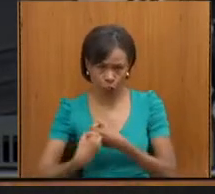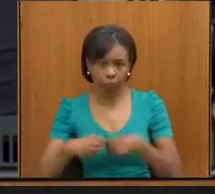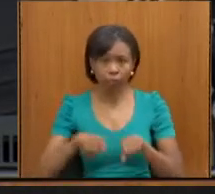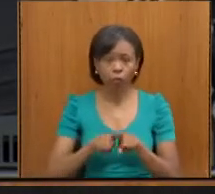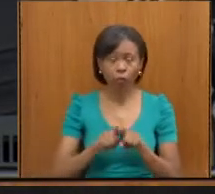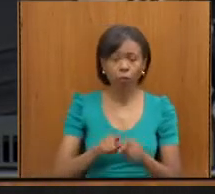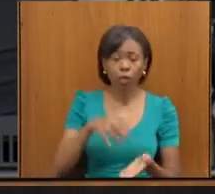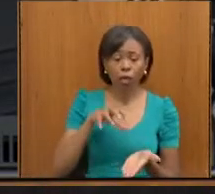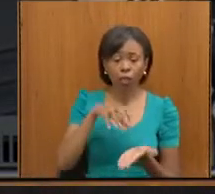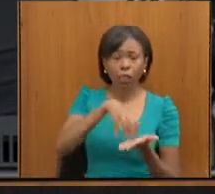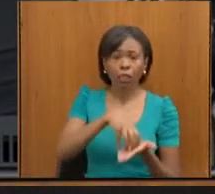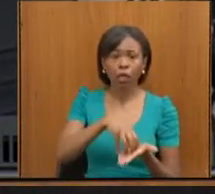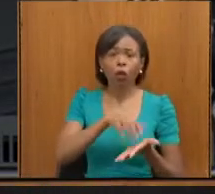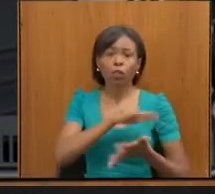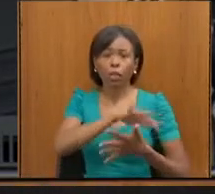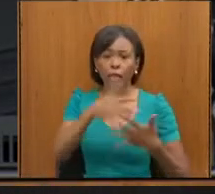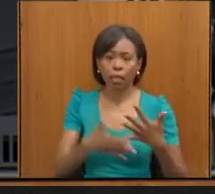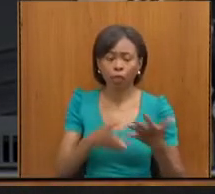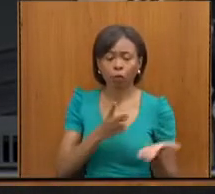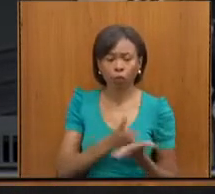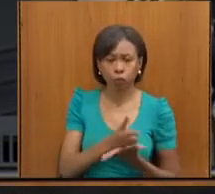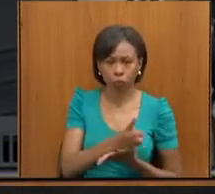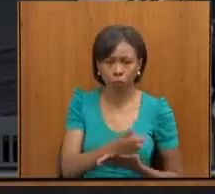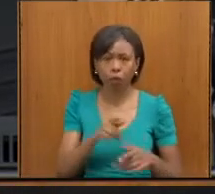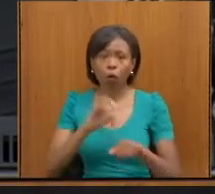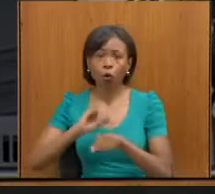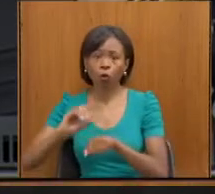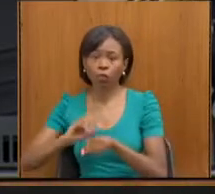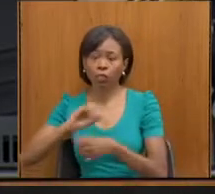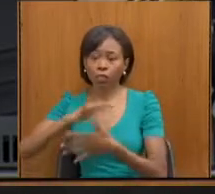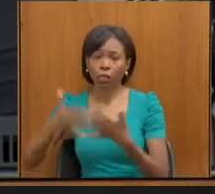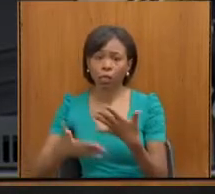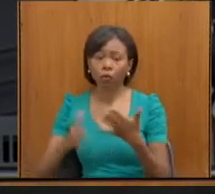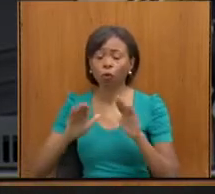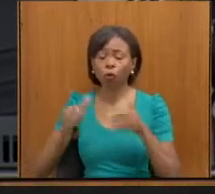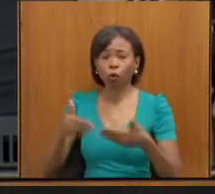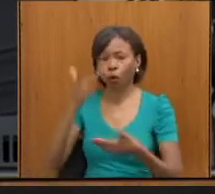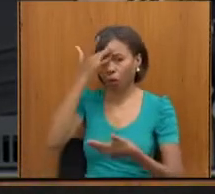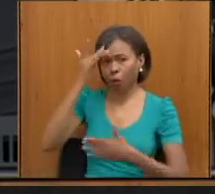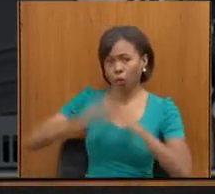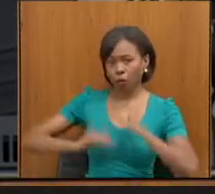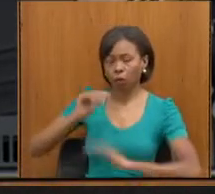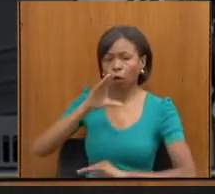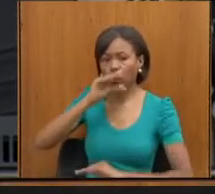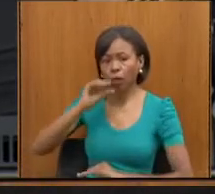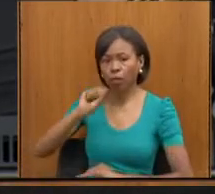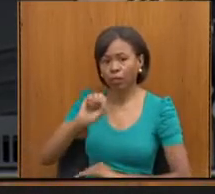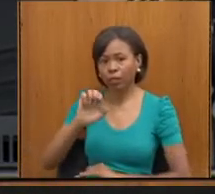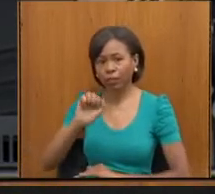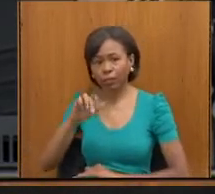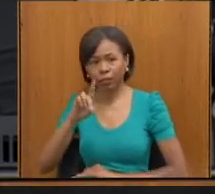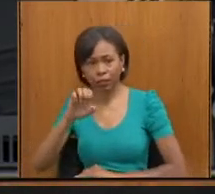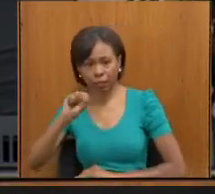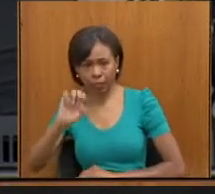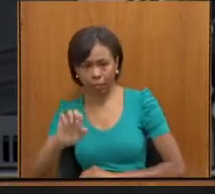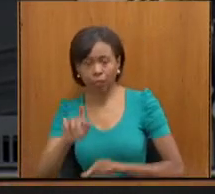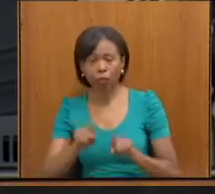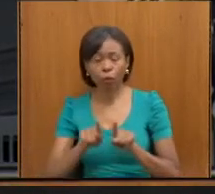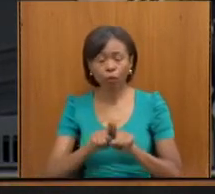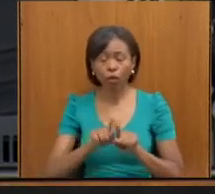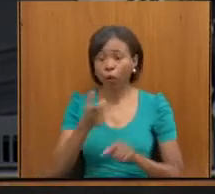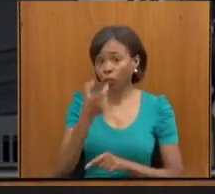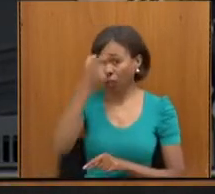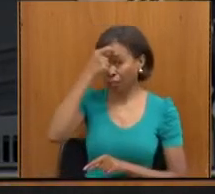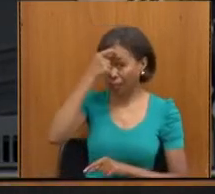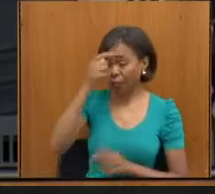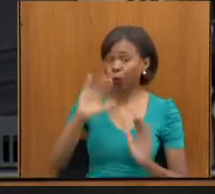libras, oficina de libras para os servidores da CEDESI, ações de conscientização do autismo, abril azul